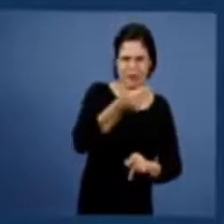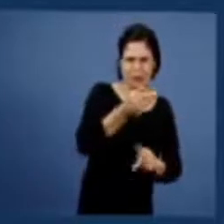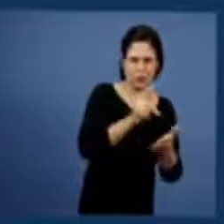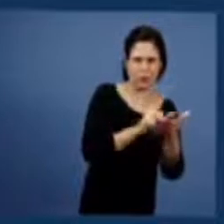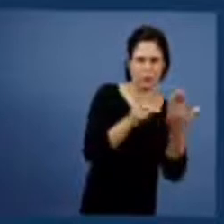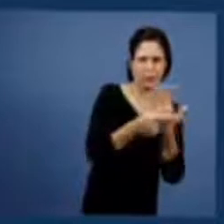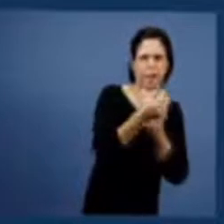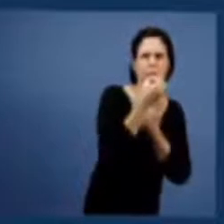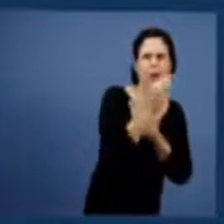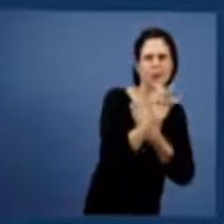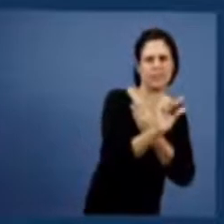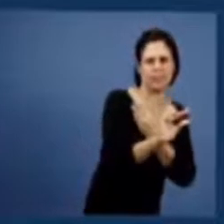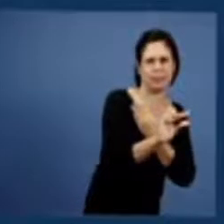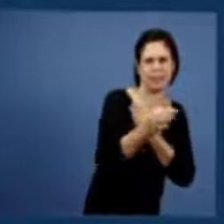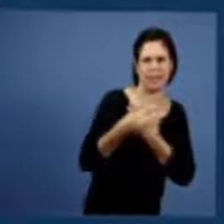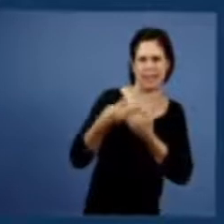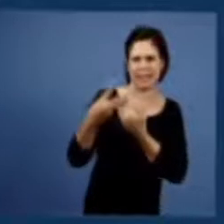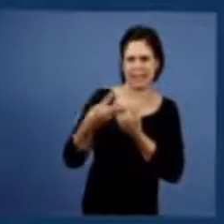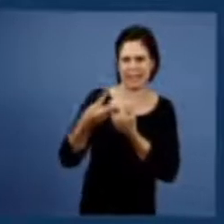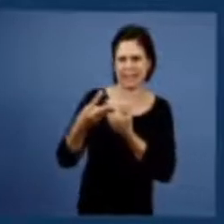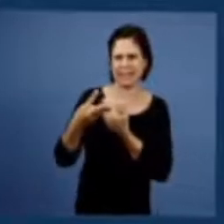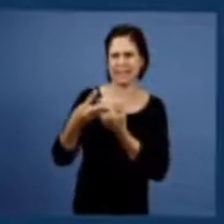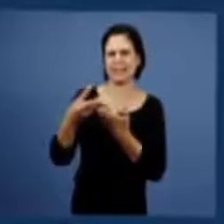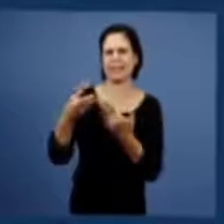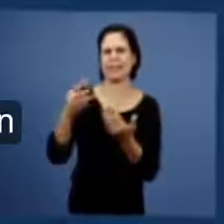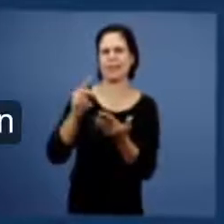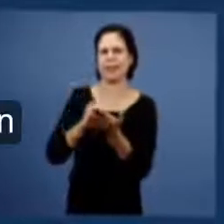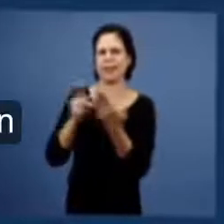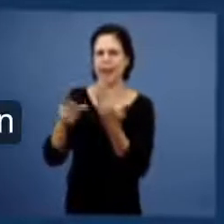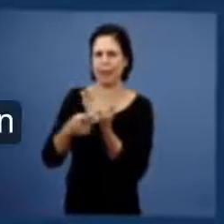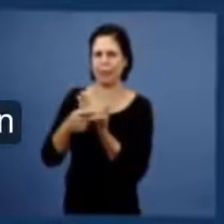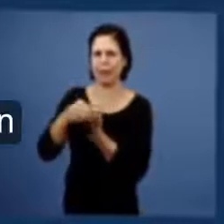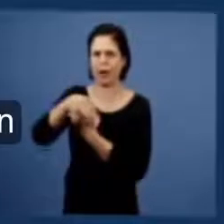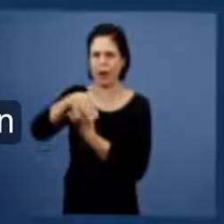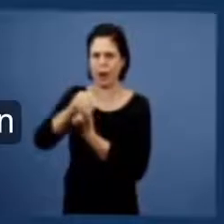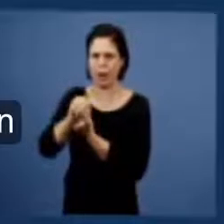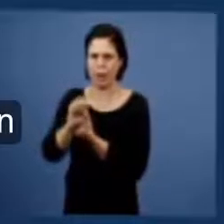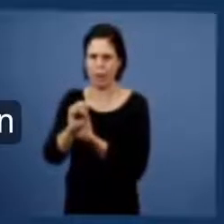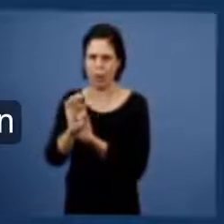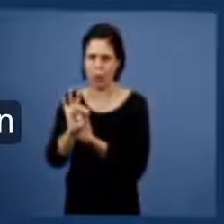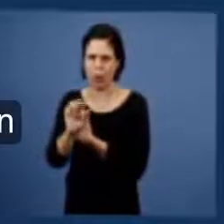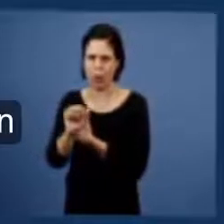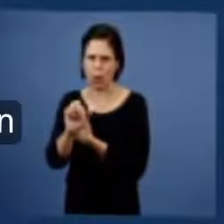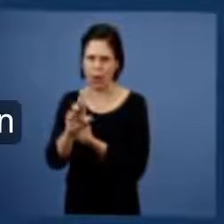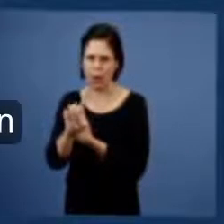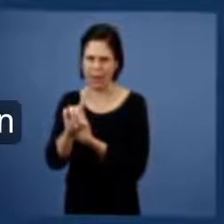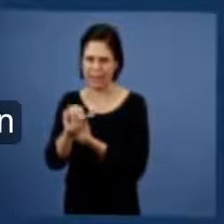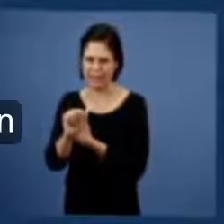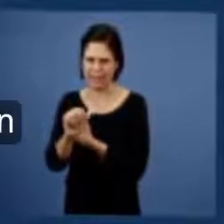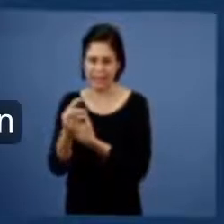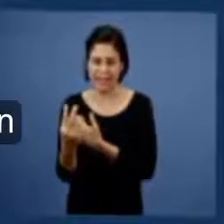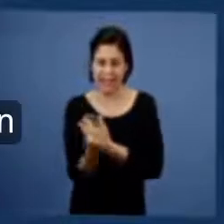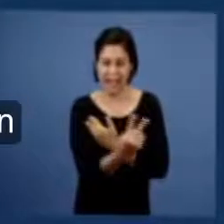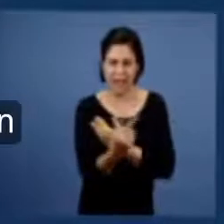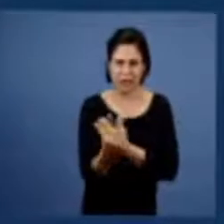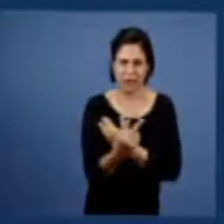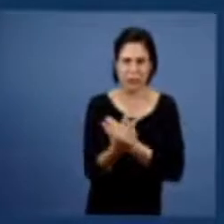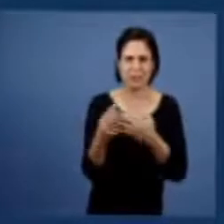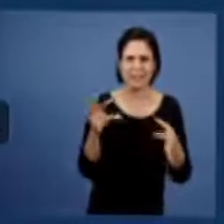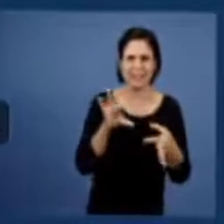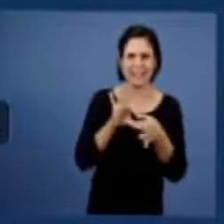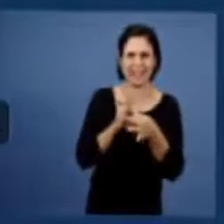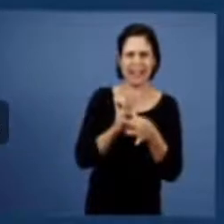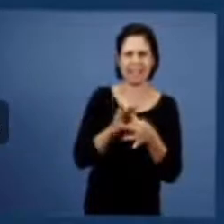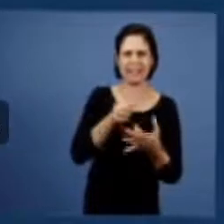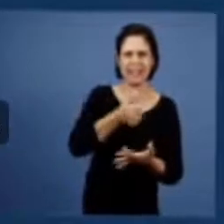semente a terceira parábola do grão de mostarda com a segunda carta do apocalipse e a terceira carta do apocalipse